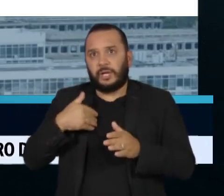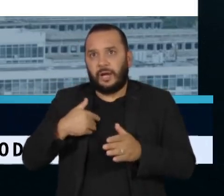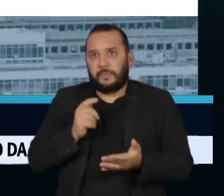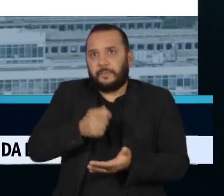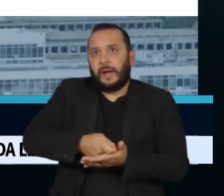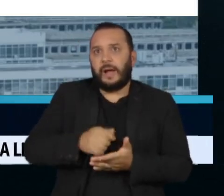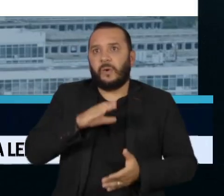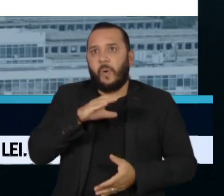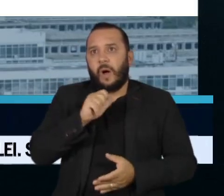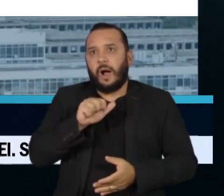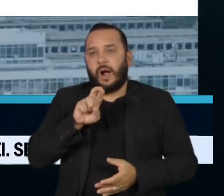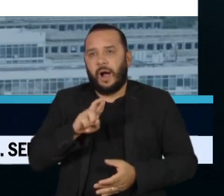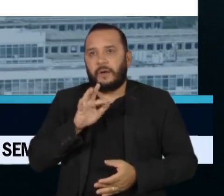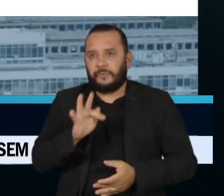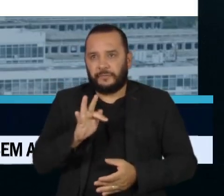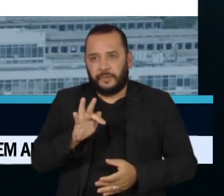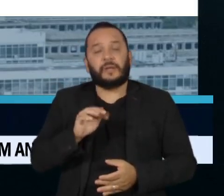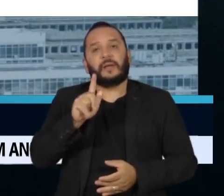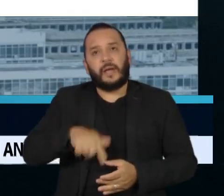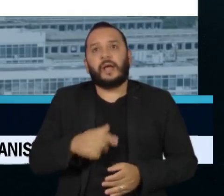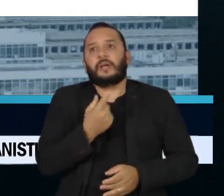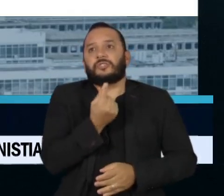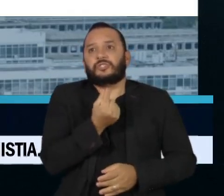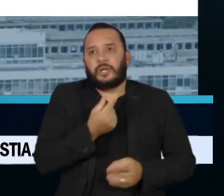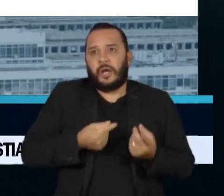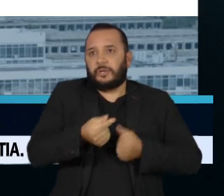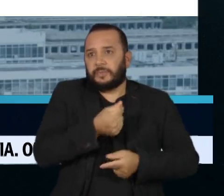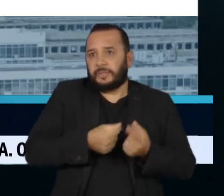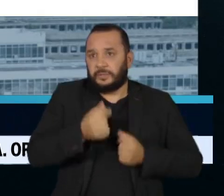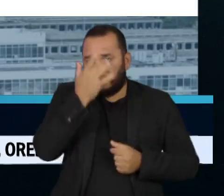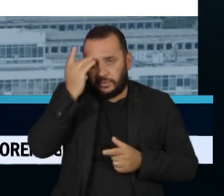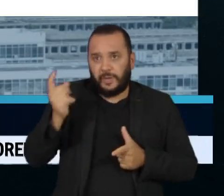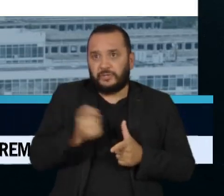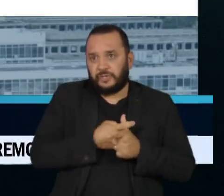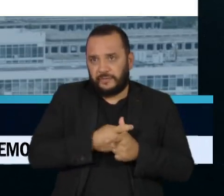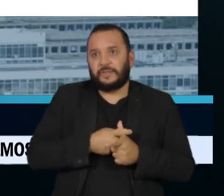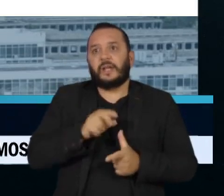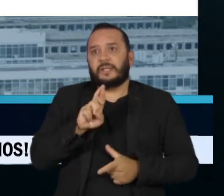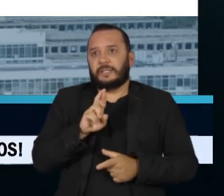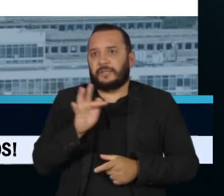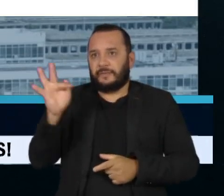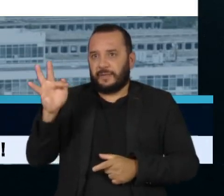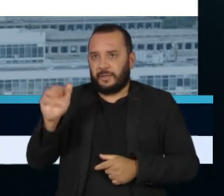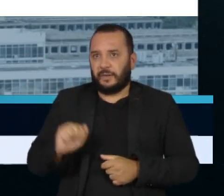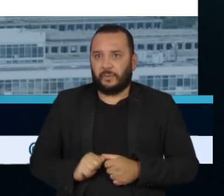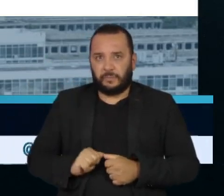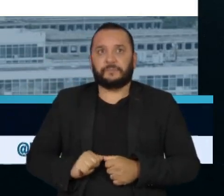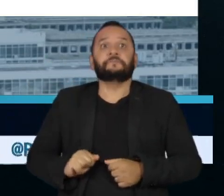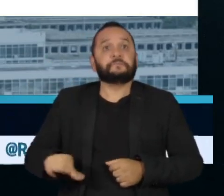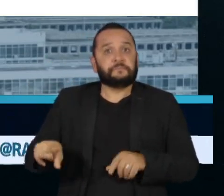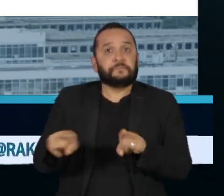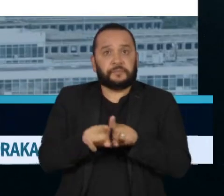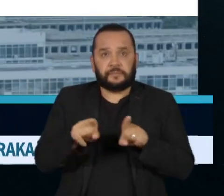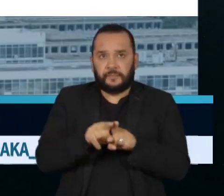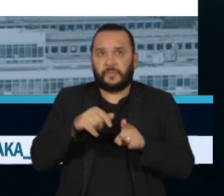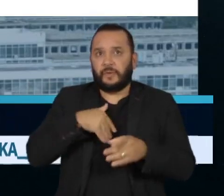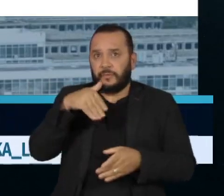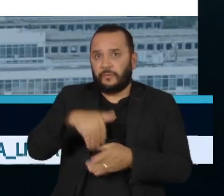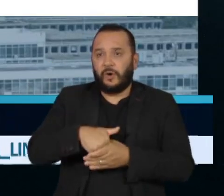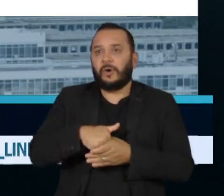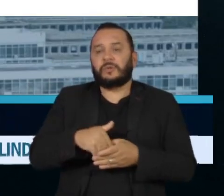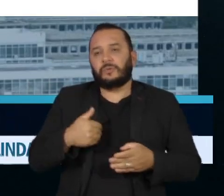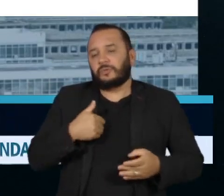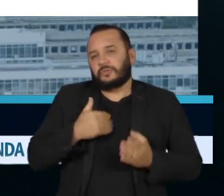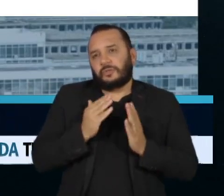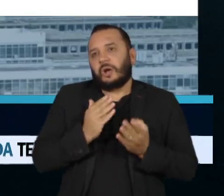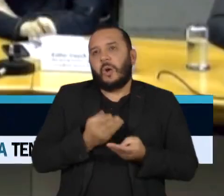que julga os recursos administrativos de quem deve a Receita Federal. O chamado voto de qualidade foi extinto no